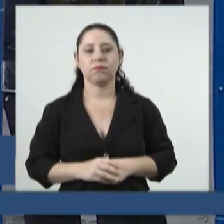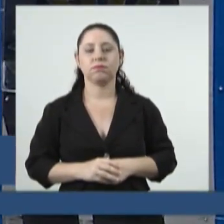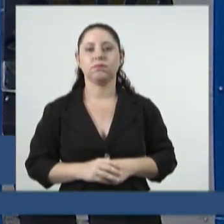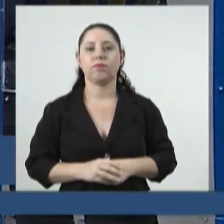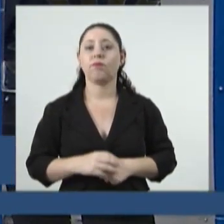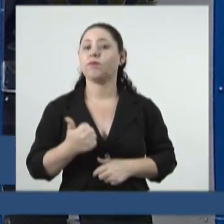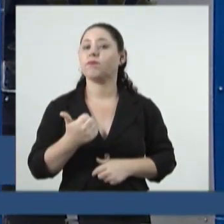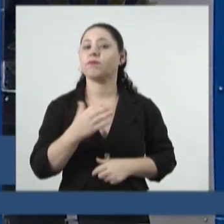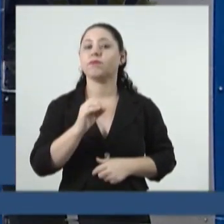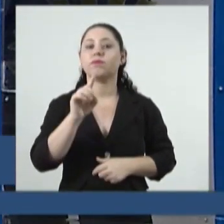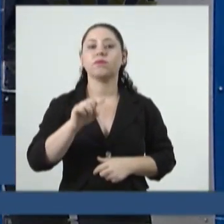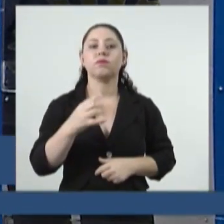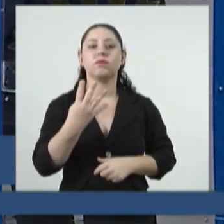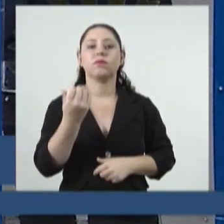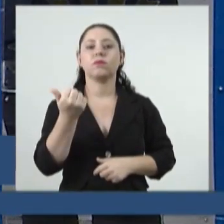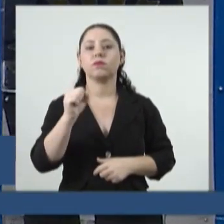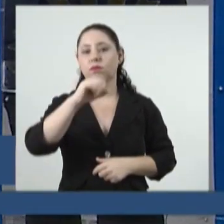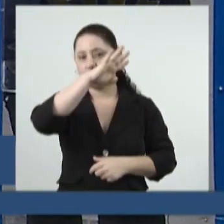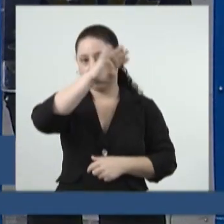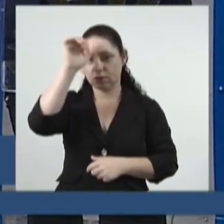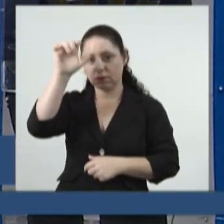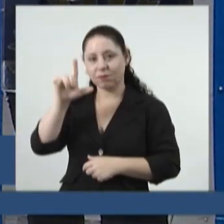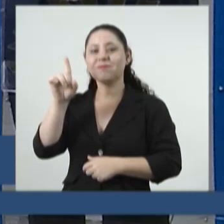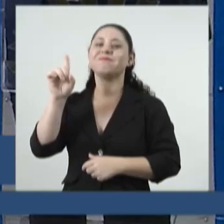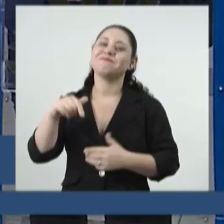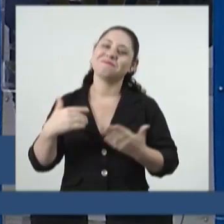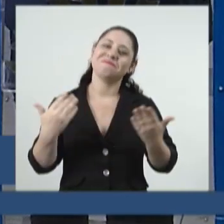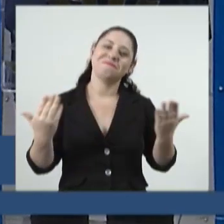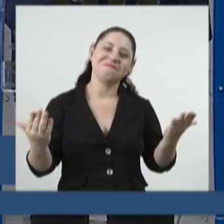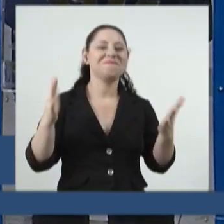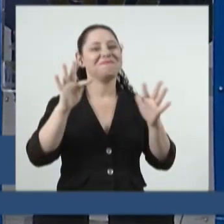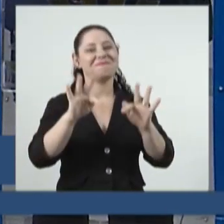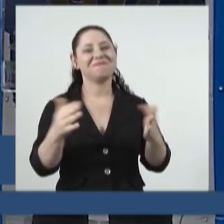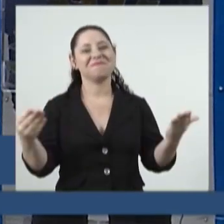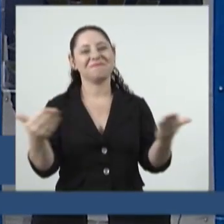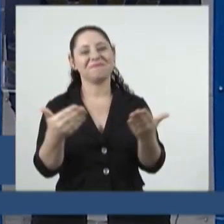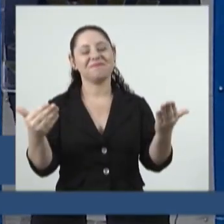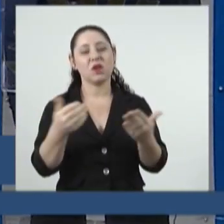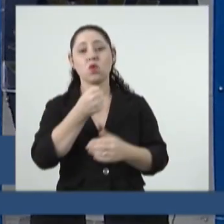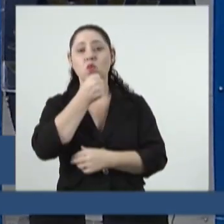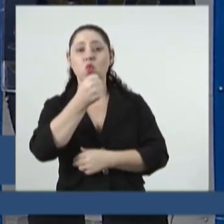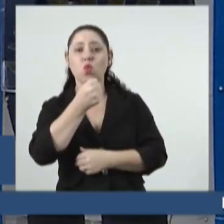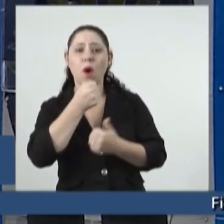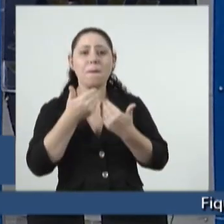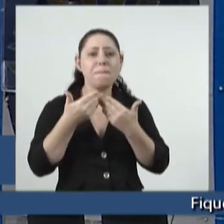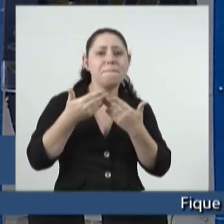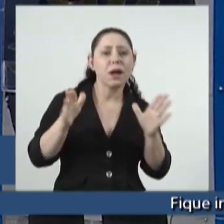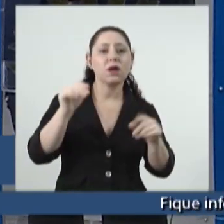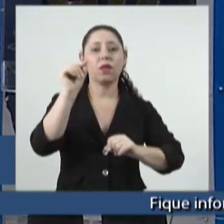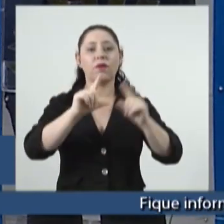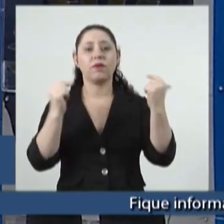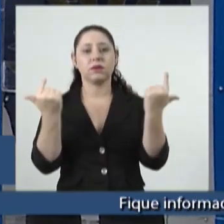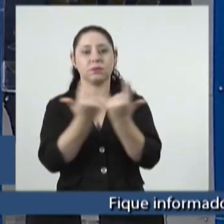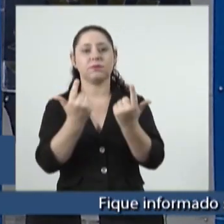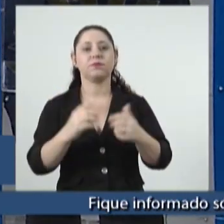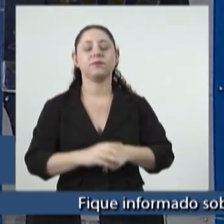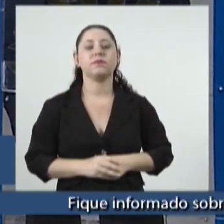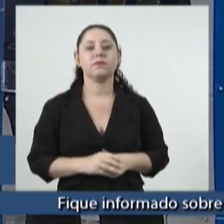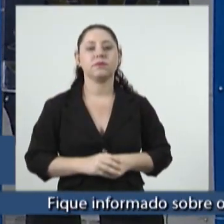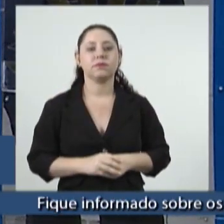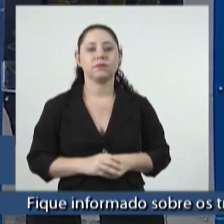10 horas e 48 minutos em Mato Grosso do Sul, então é isso, nós encerramos por aqui essa cobertura completa da TV Assembleia